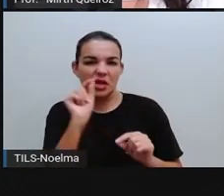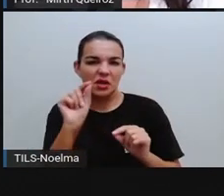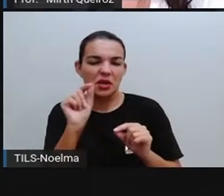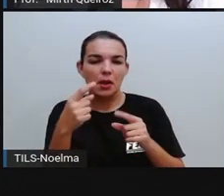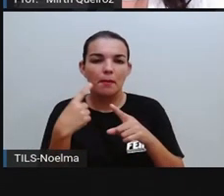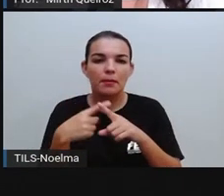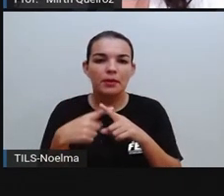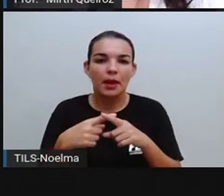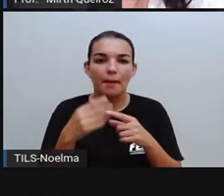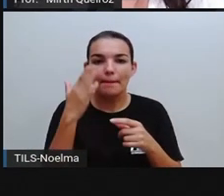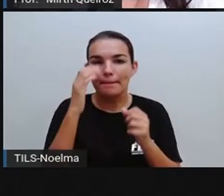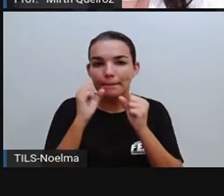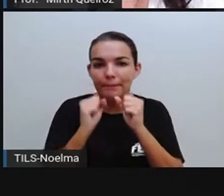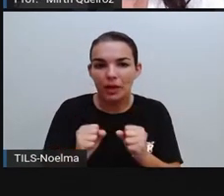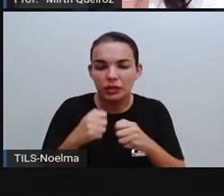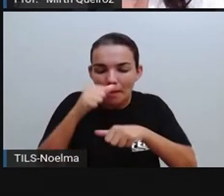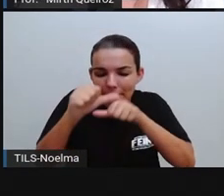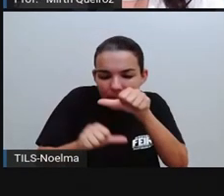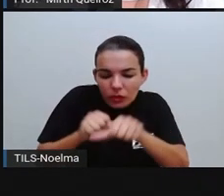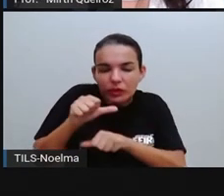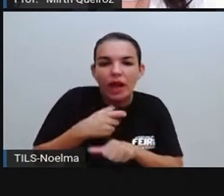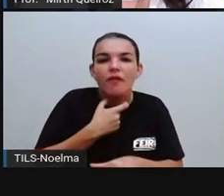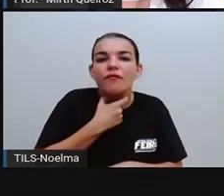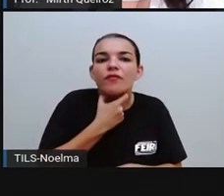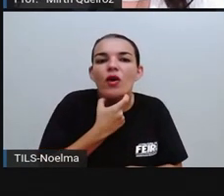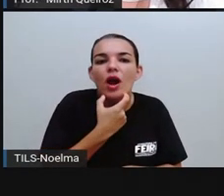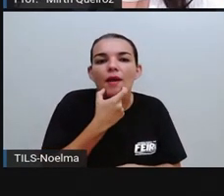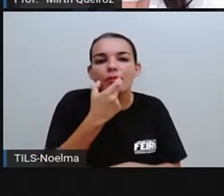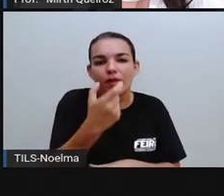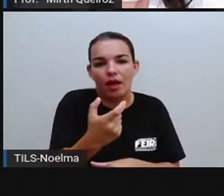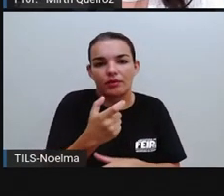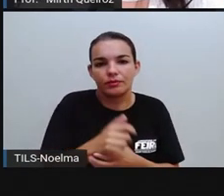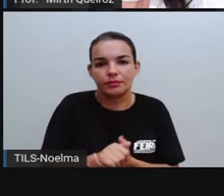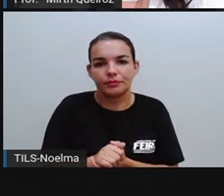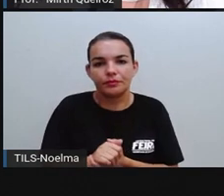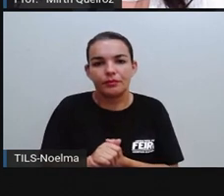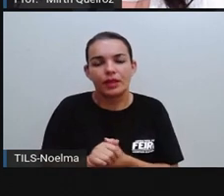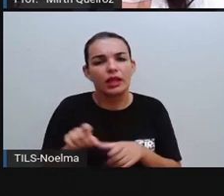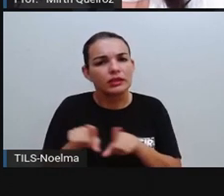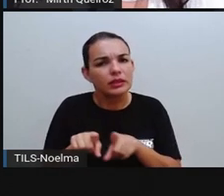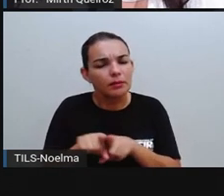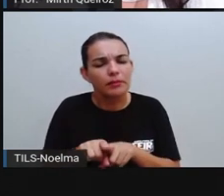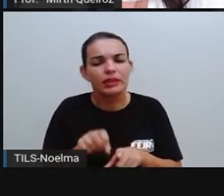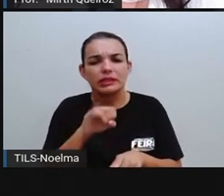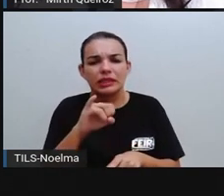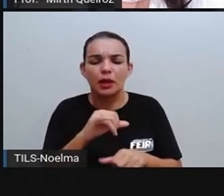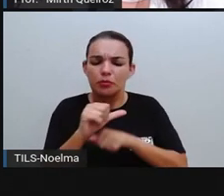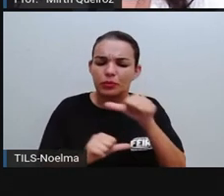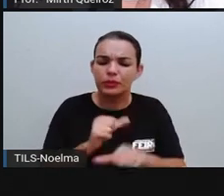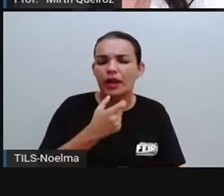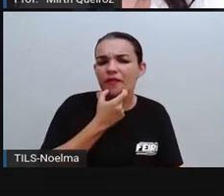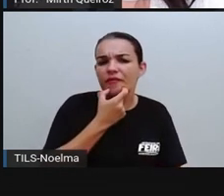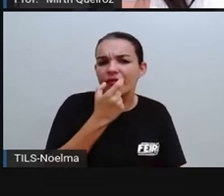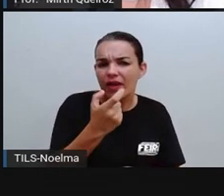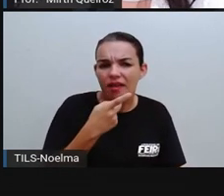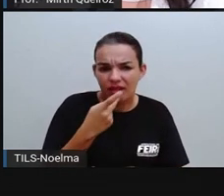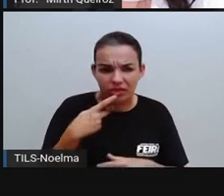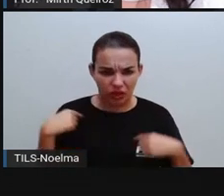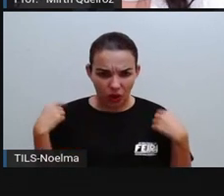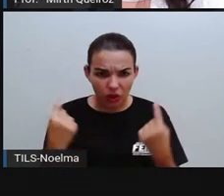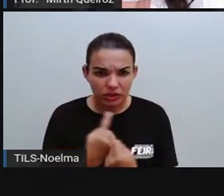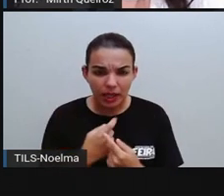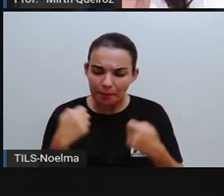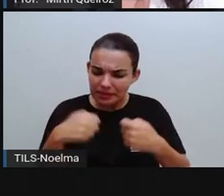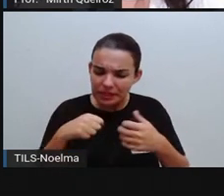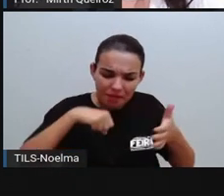a gente deve entender, né? Por que a gente deve moldar o nosso vocabulário. E moldando o nosso vocabulário é uma forma da gente